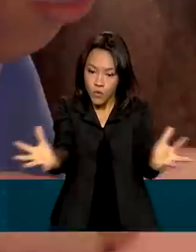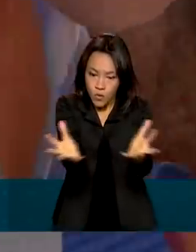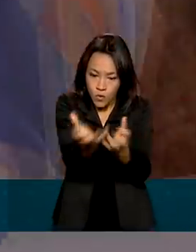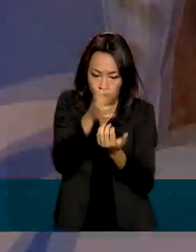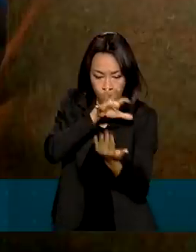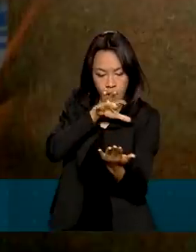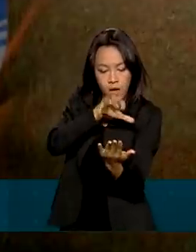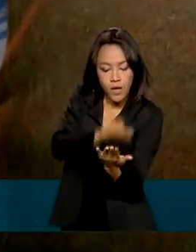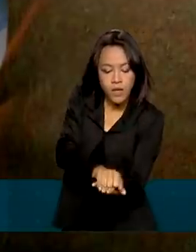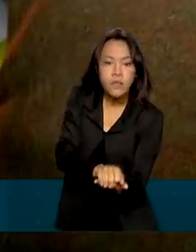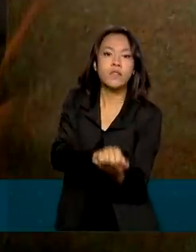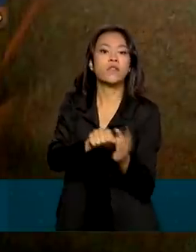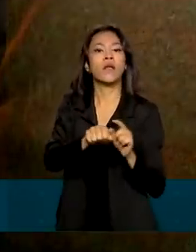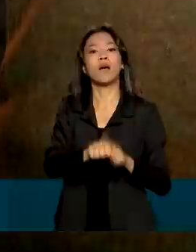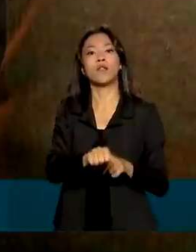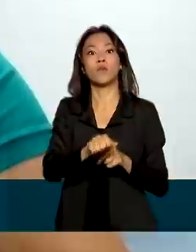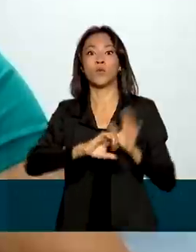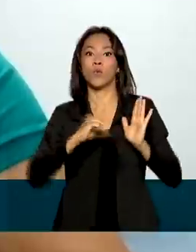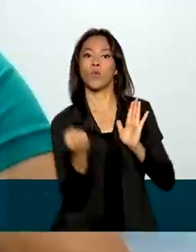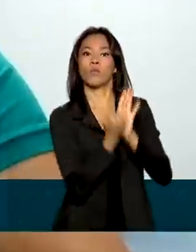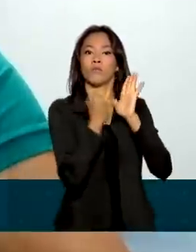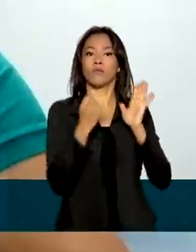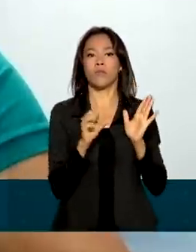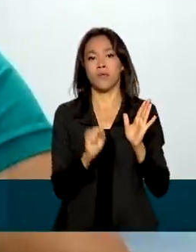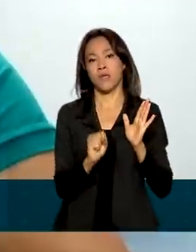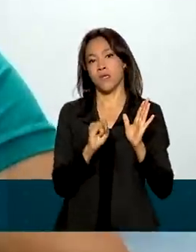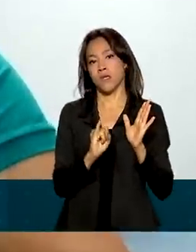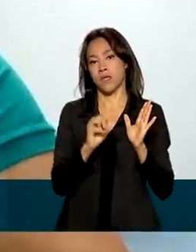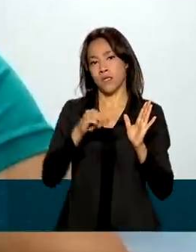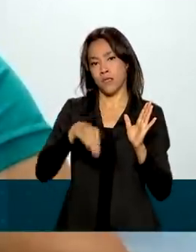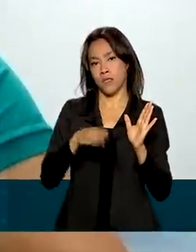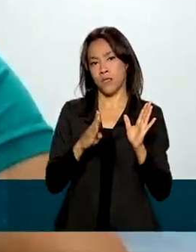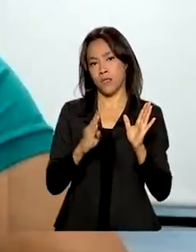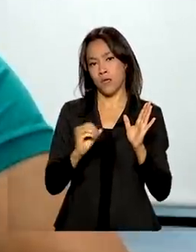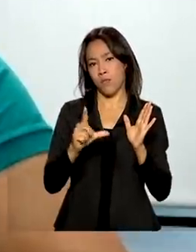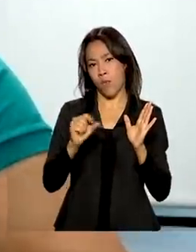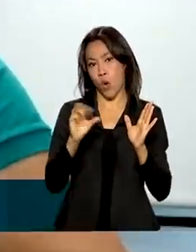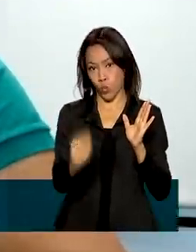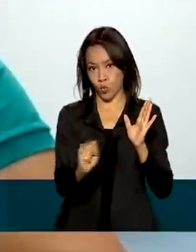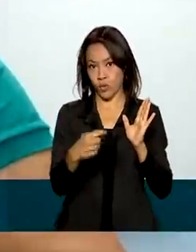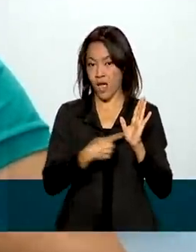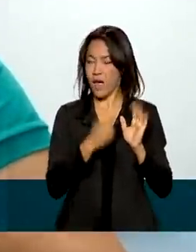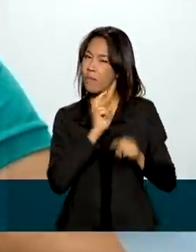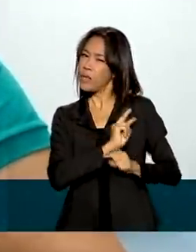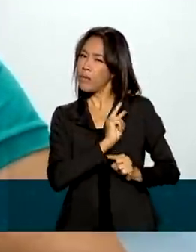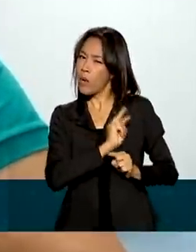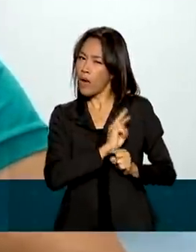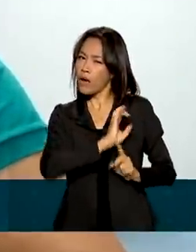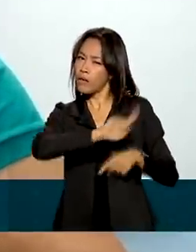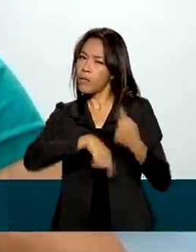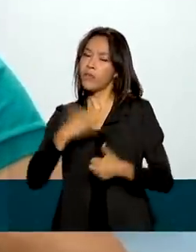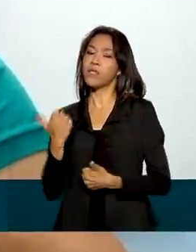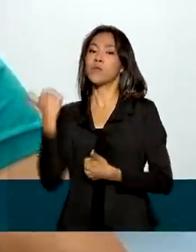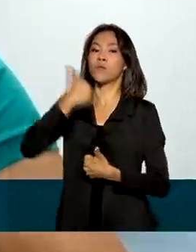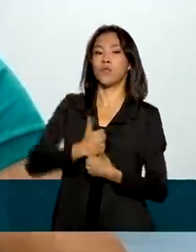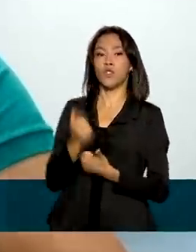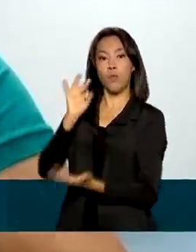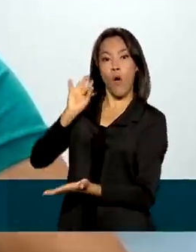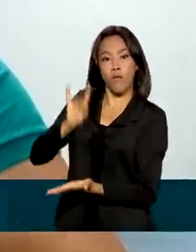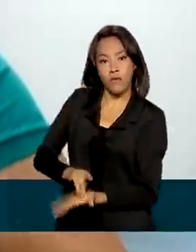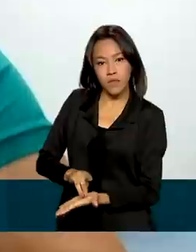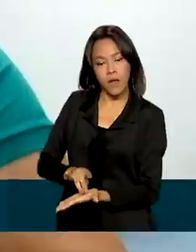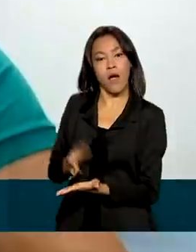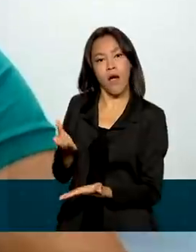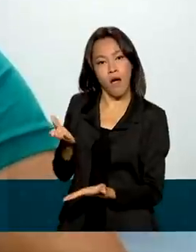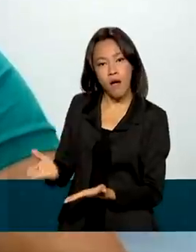provisoriamente por símbolos. São símbolos temporários, que depois serão substituídos pelos oficiais do Ministério